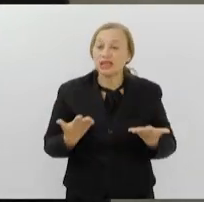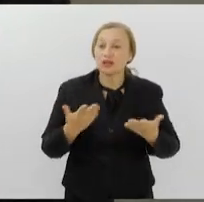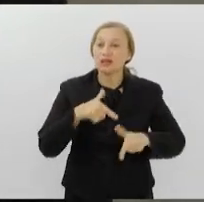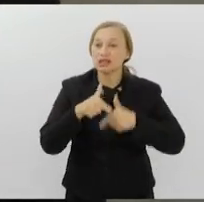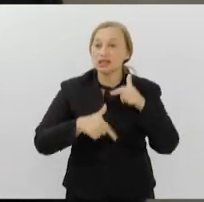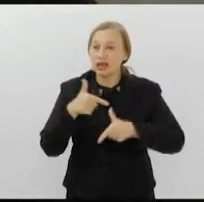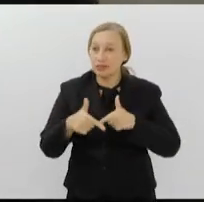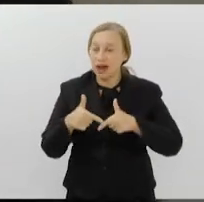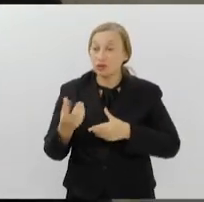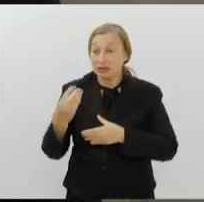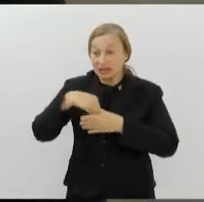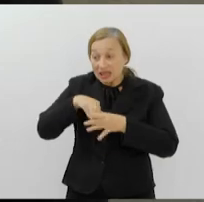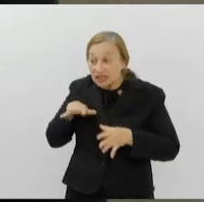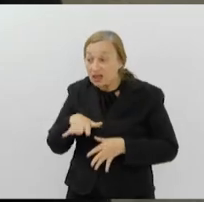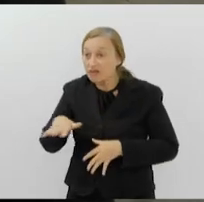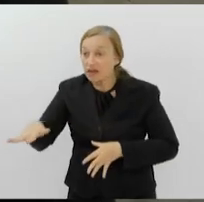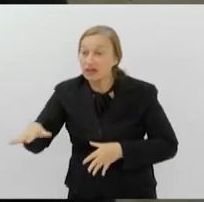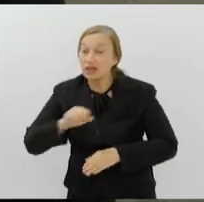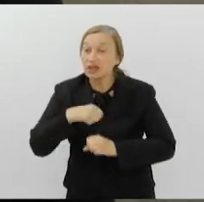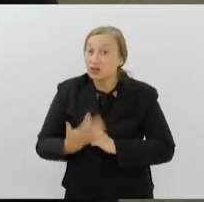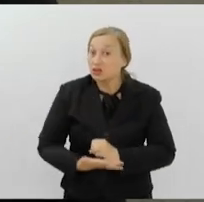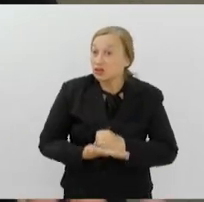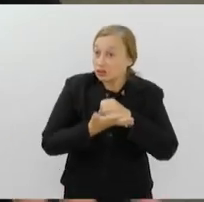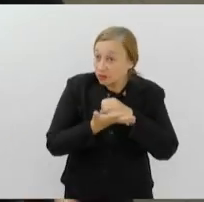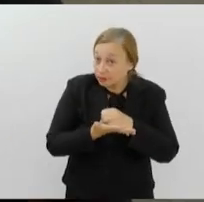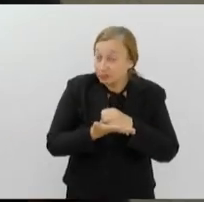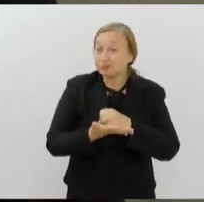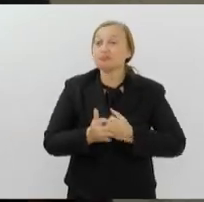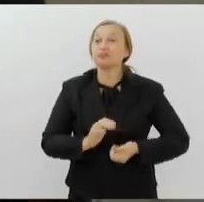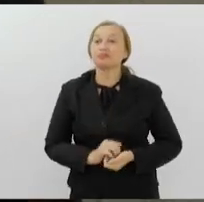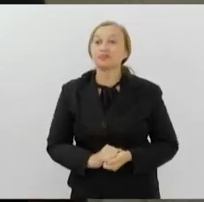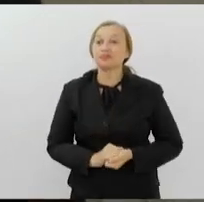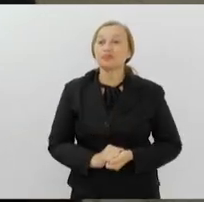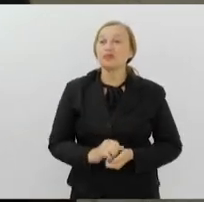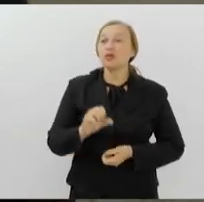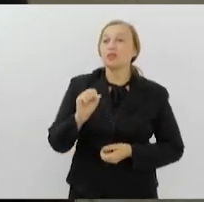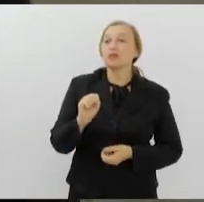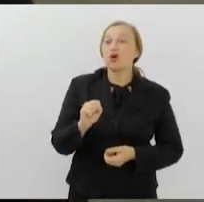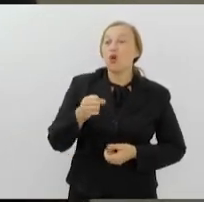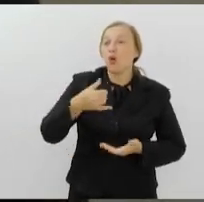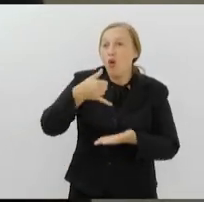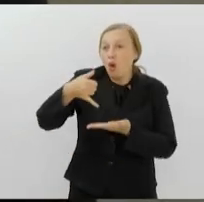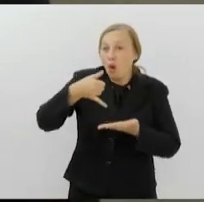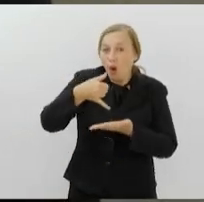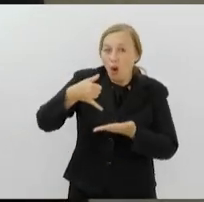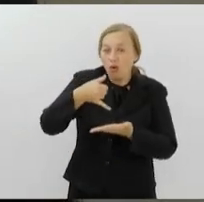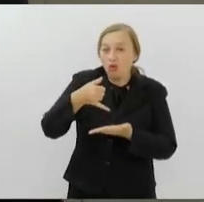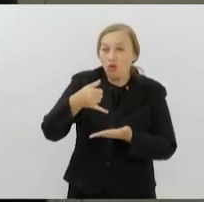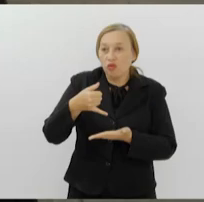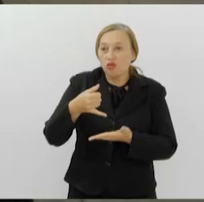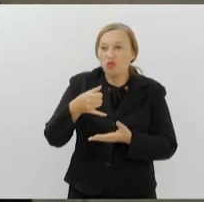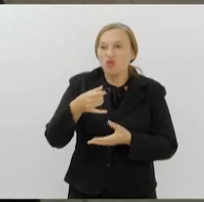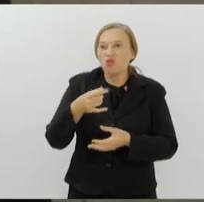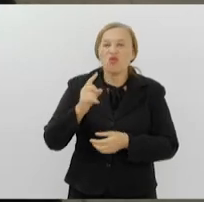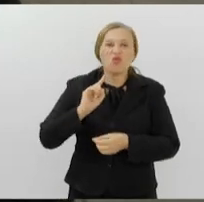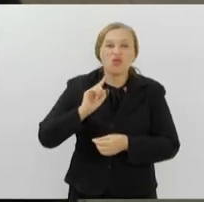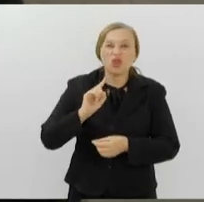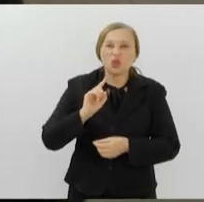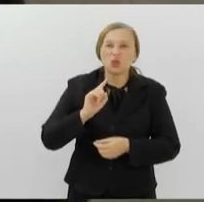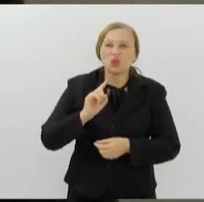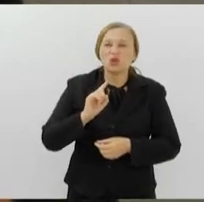dentro da comunidade, com a sustentabilidade, que a gente faz, aproveita o óleo, o óleo velho, fazemos sabão,